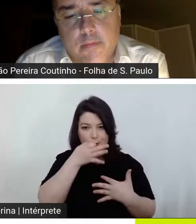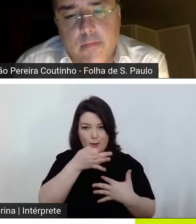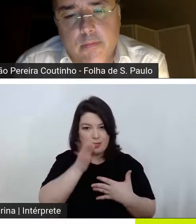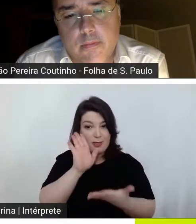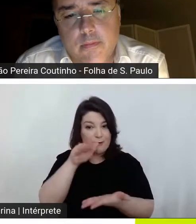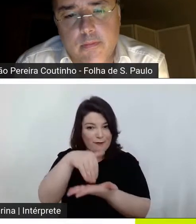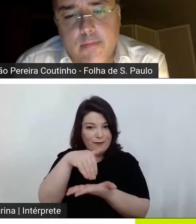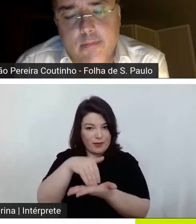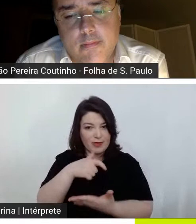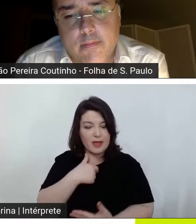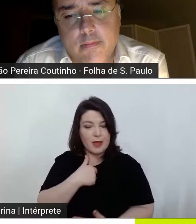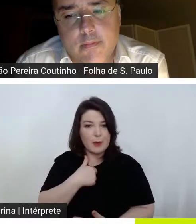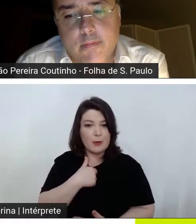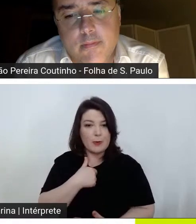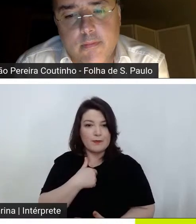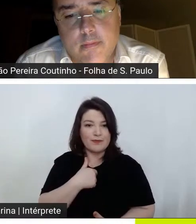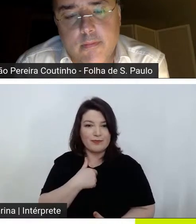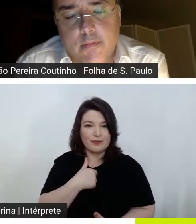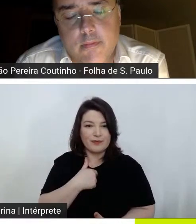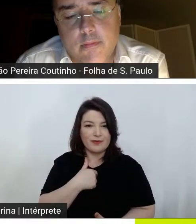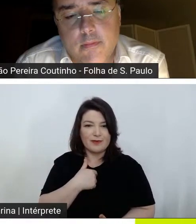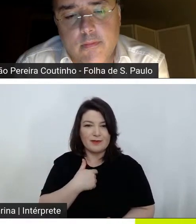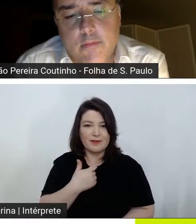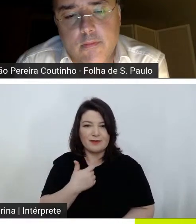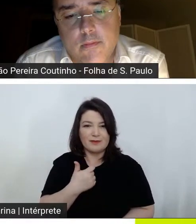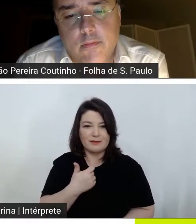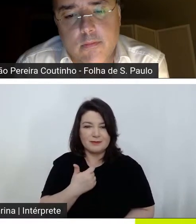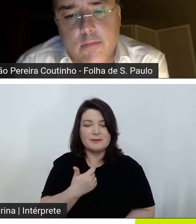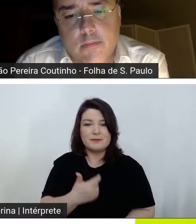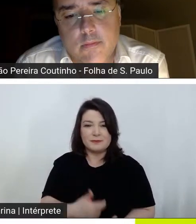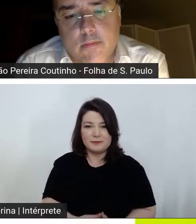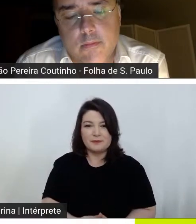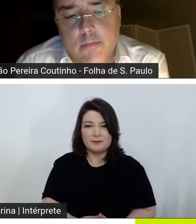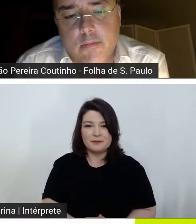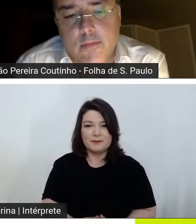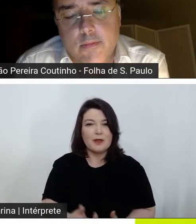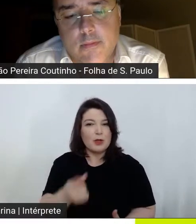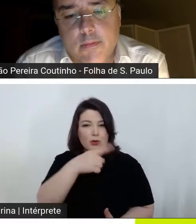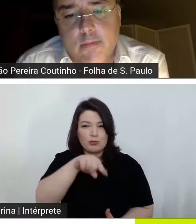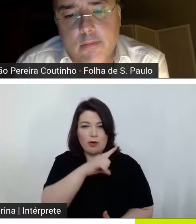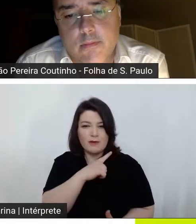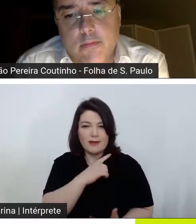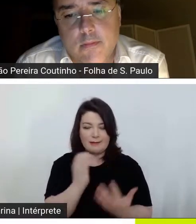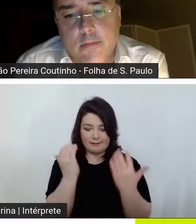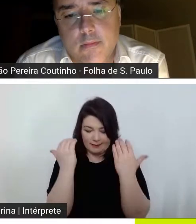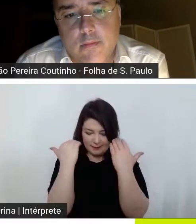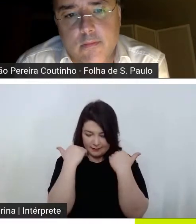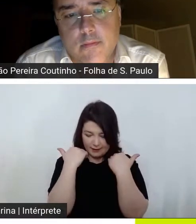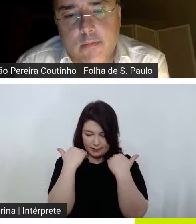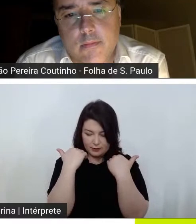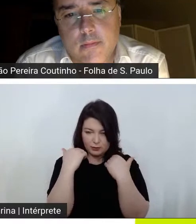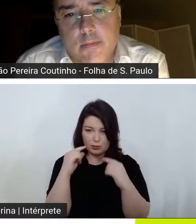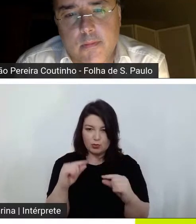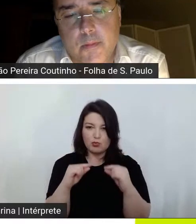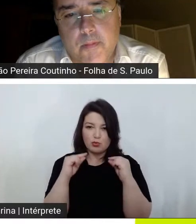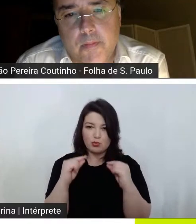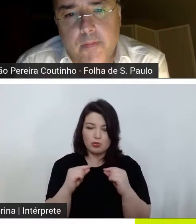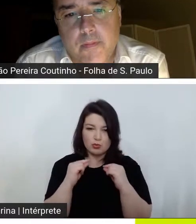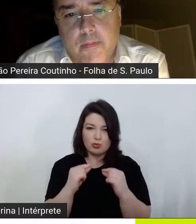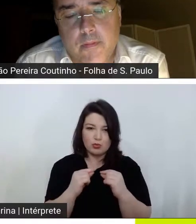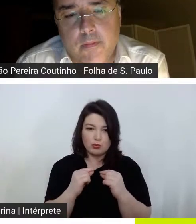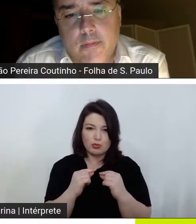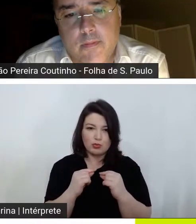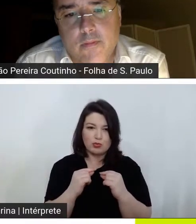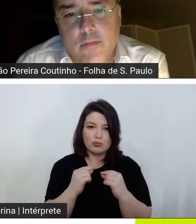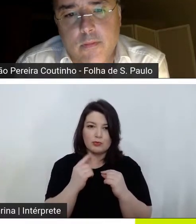que essa lama né de fogo no interior de todos nós que é um condensado né